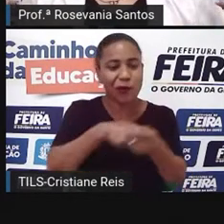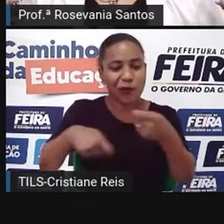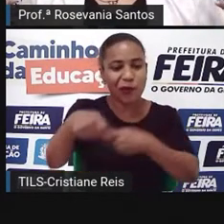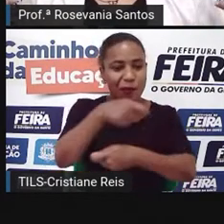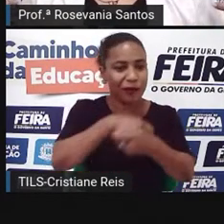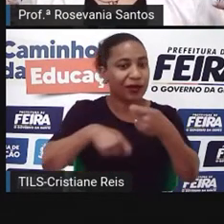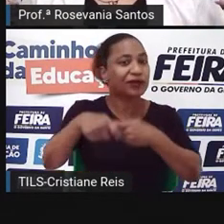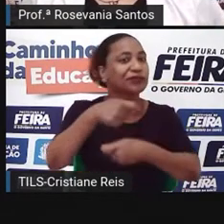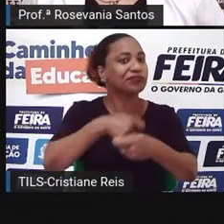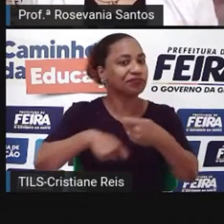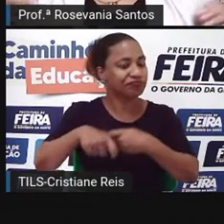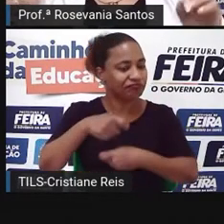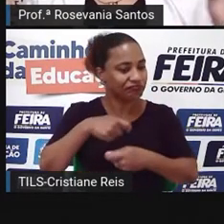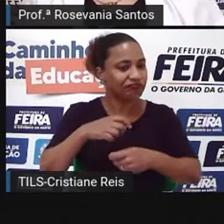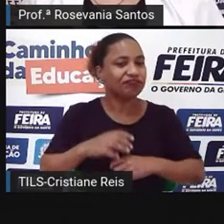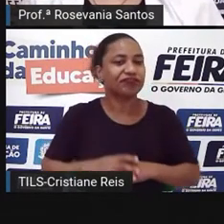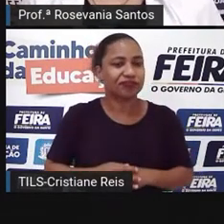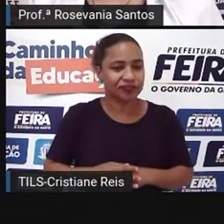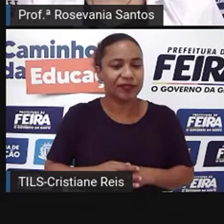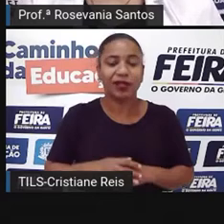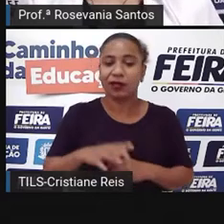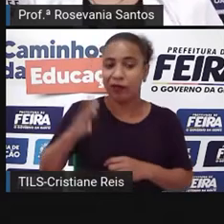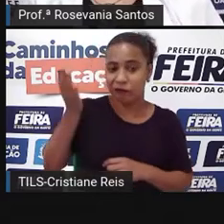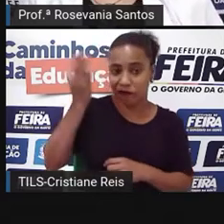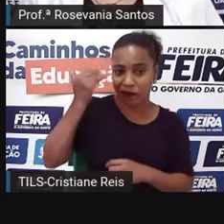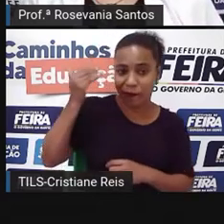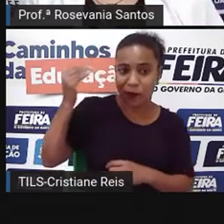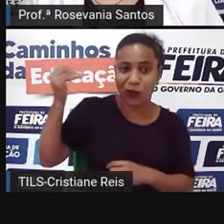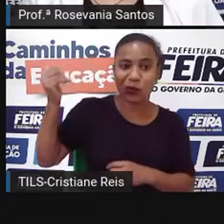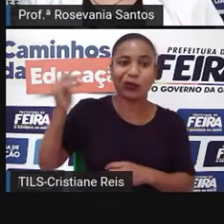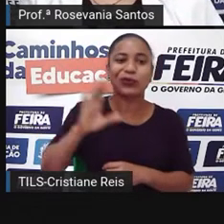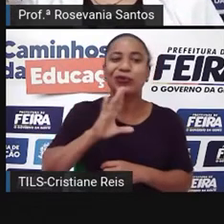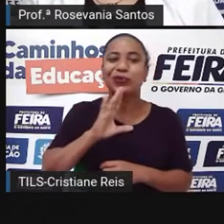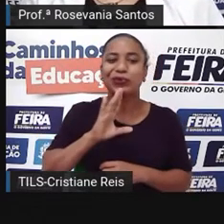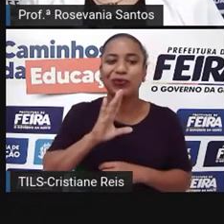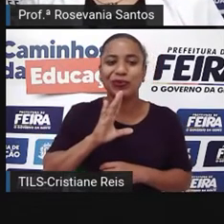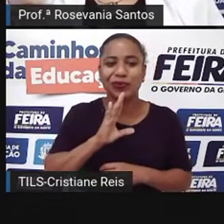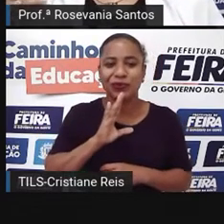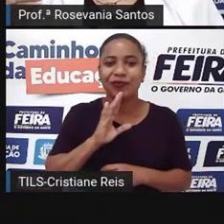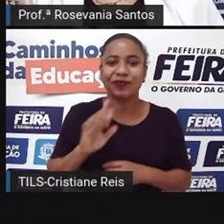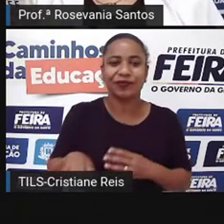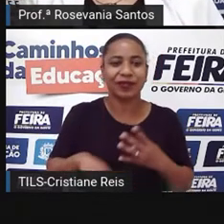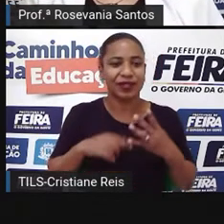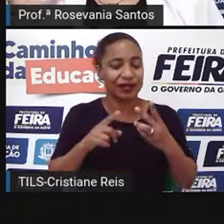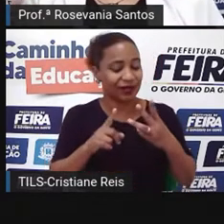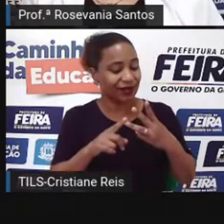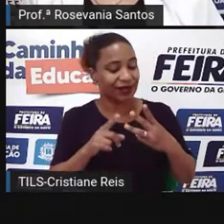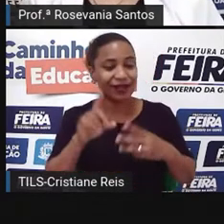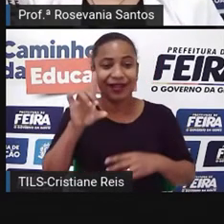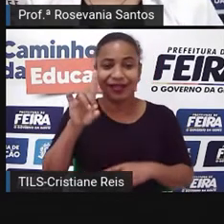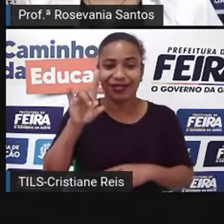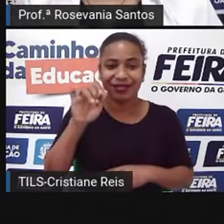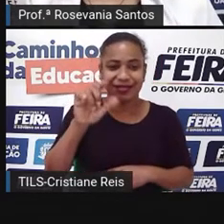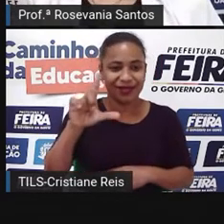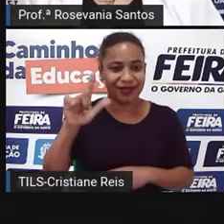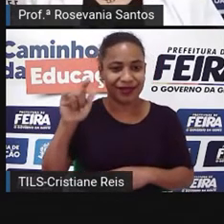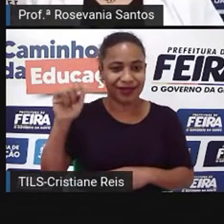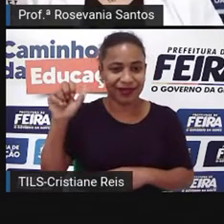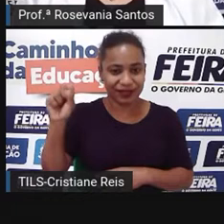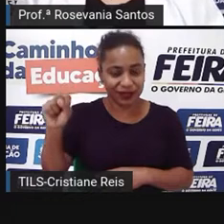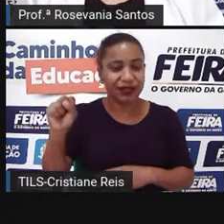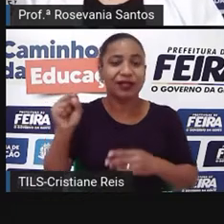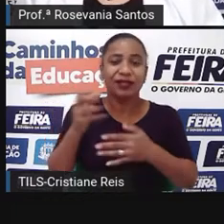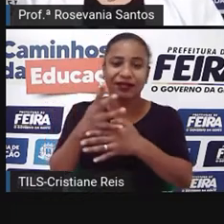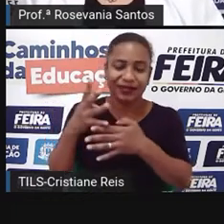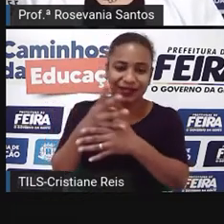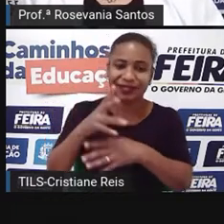que praticamente são conhecidos mundialmente, já dá mais aquele azinho, bora dizer assim, de cidade executiva, né.